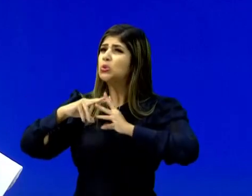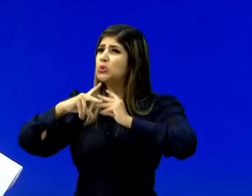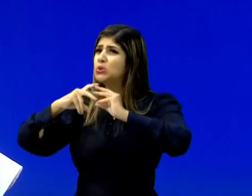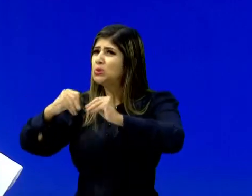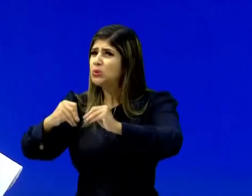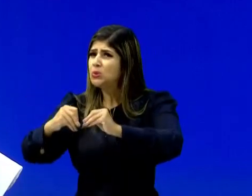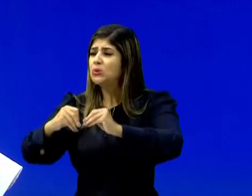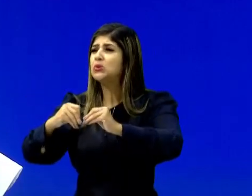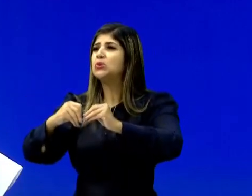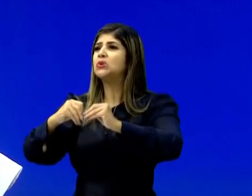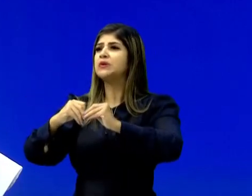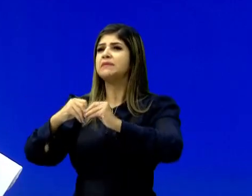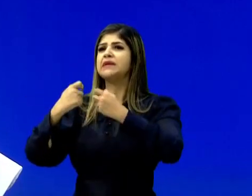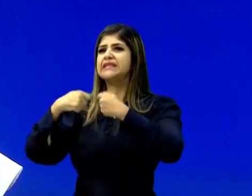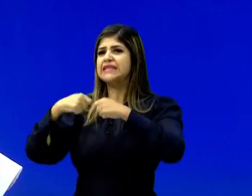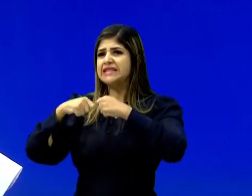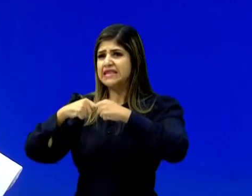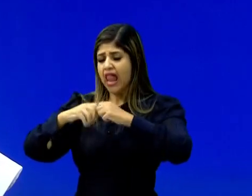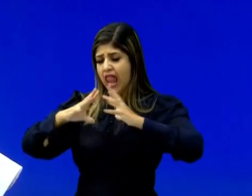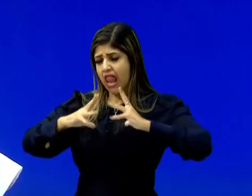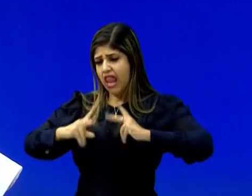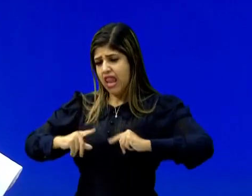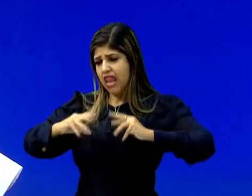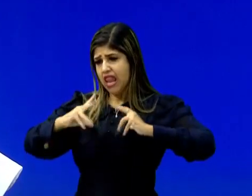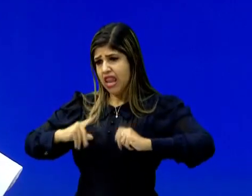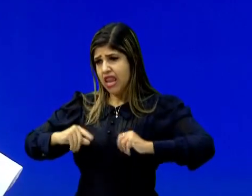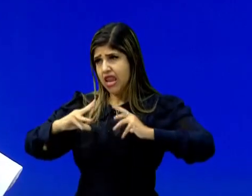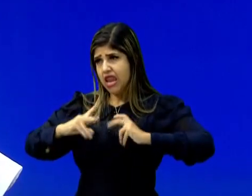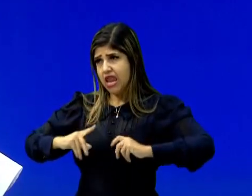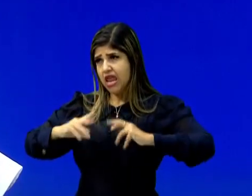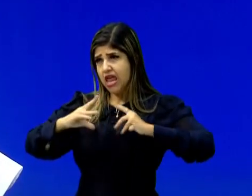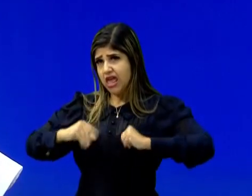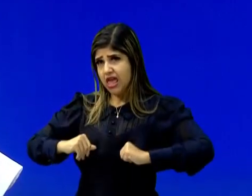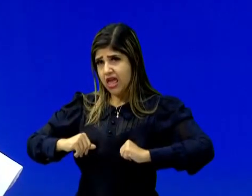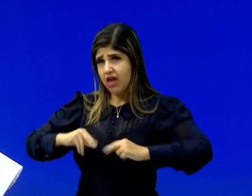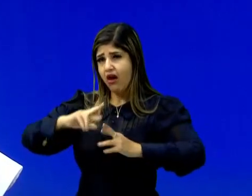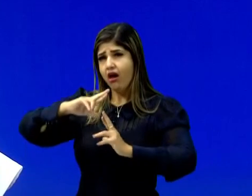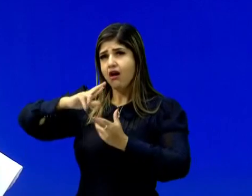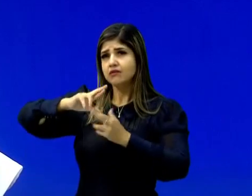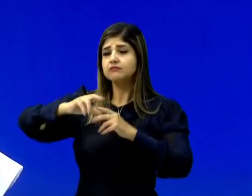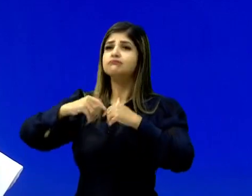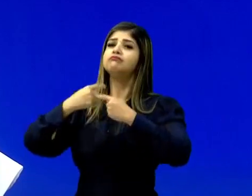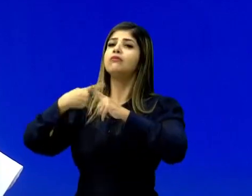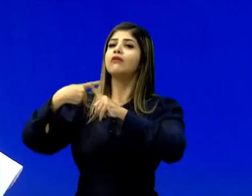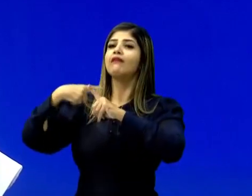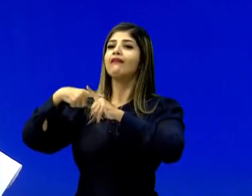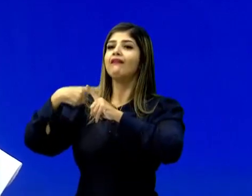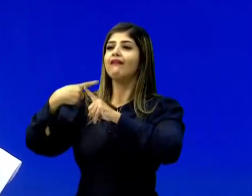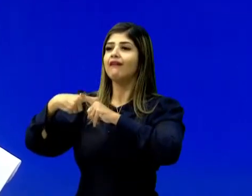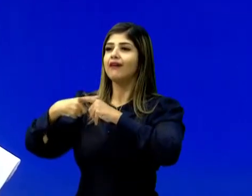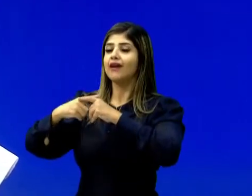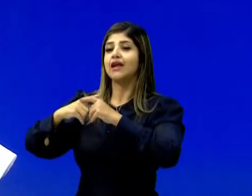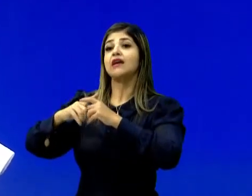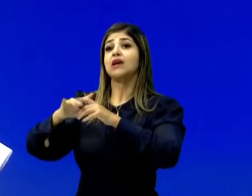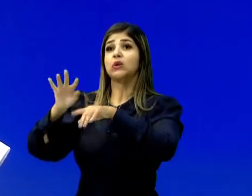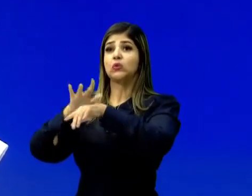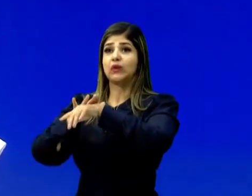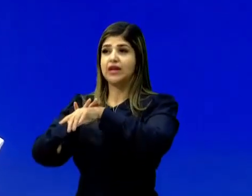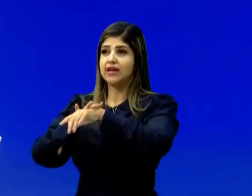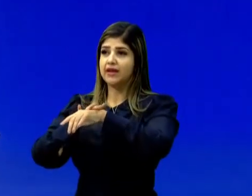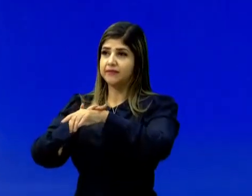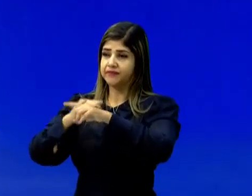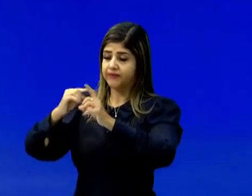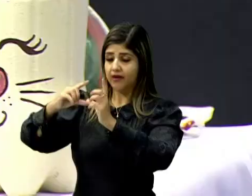reciclados têm que ser muito bem limpos, porque senão a gente acaba pegando outras doenças, certo? Eu vou pegar a limitação